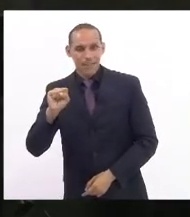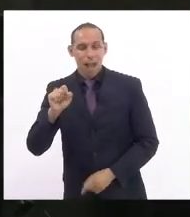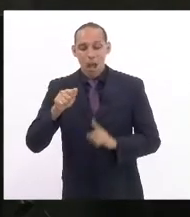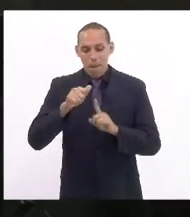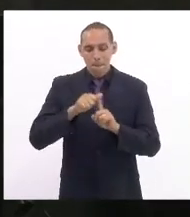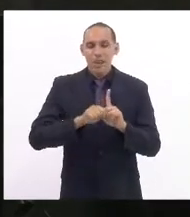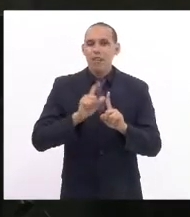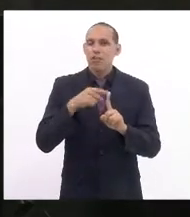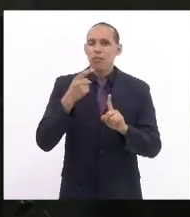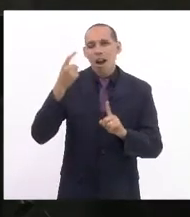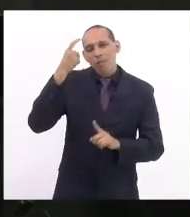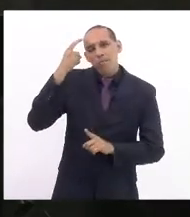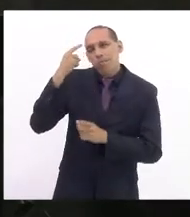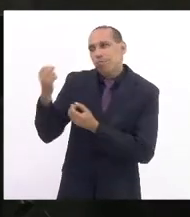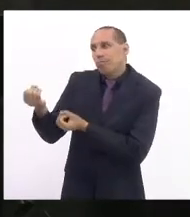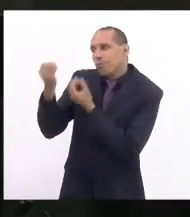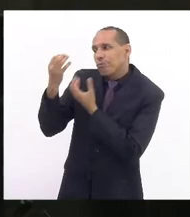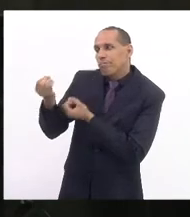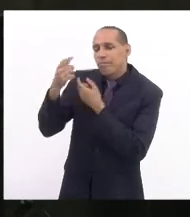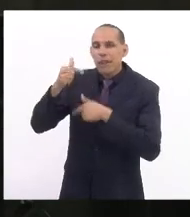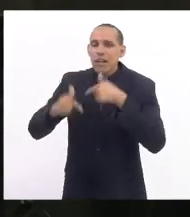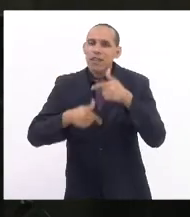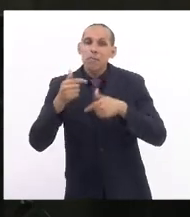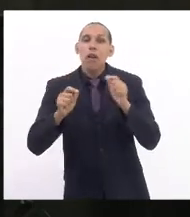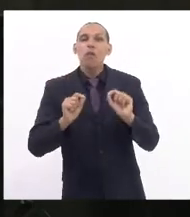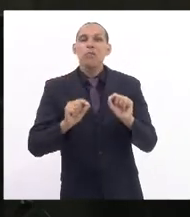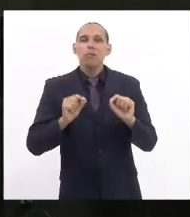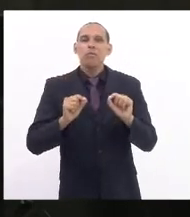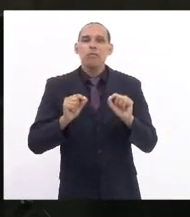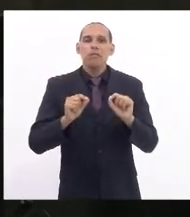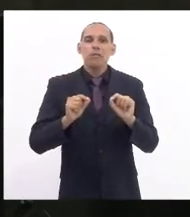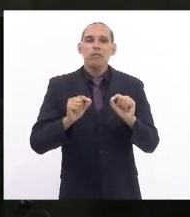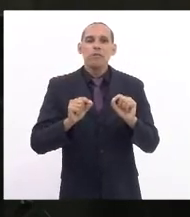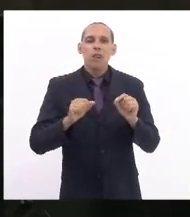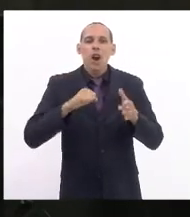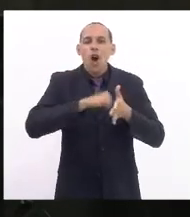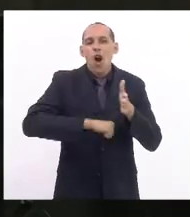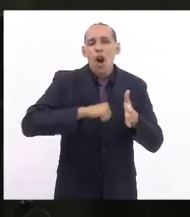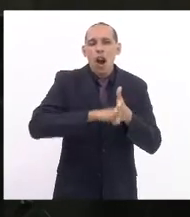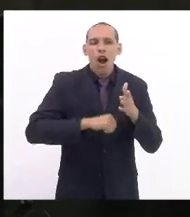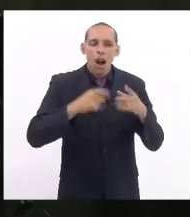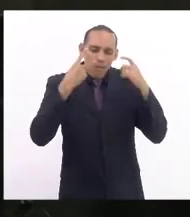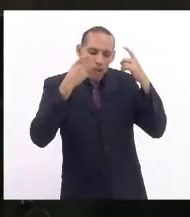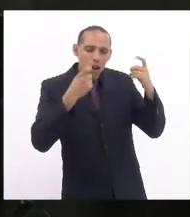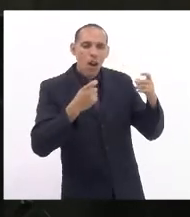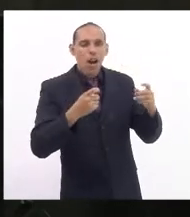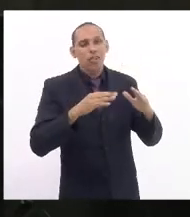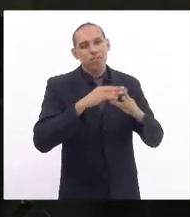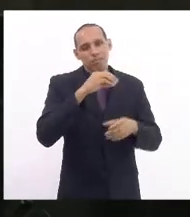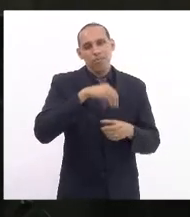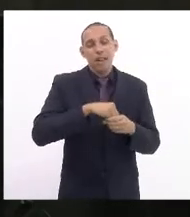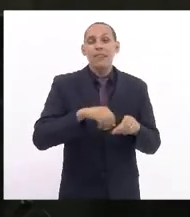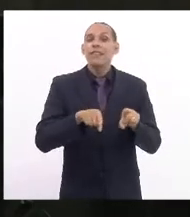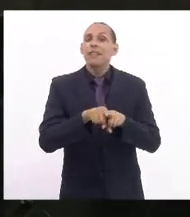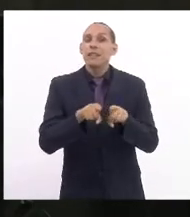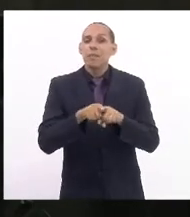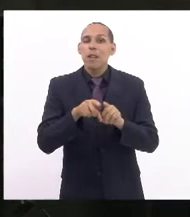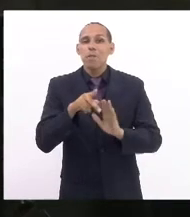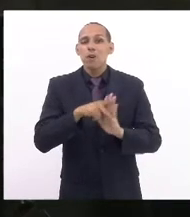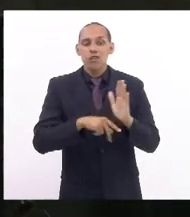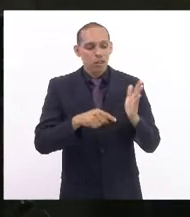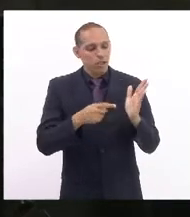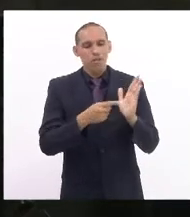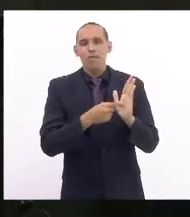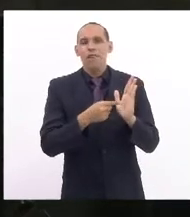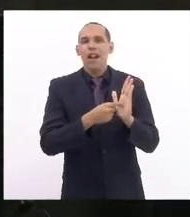conscientização e no combate à violência doméstica e também sou autora do projeto de lei o Aluguel Social para